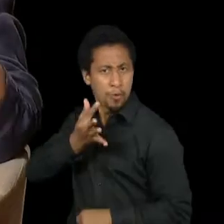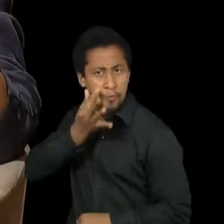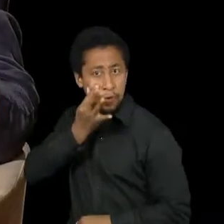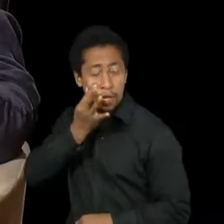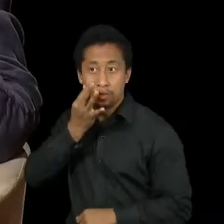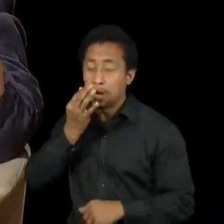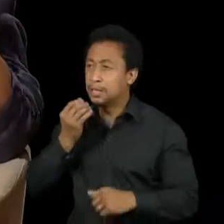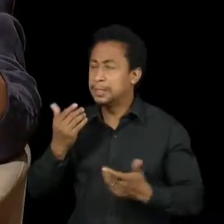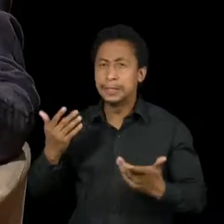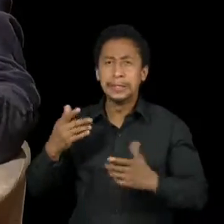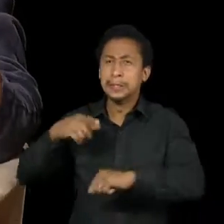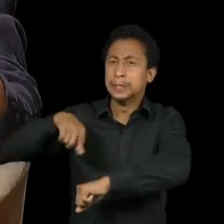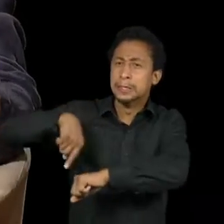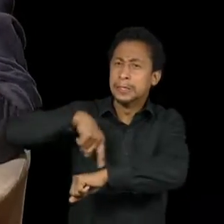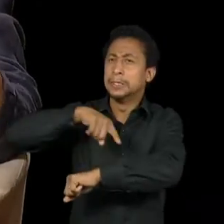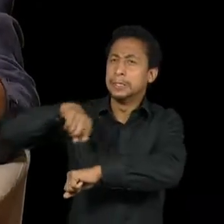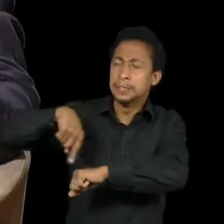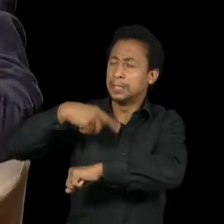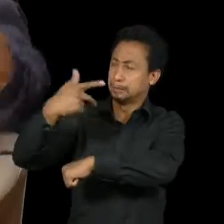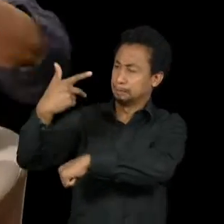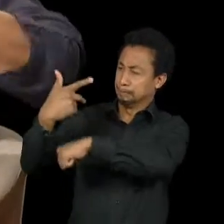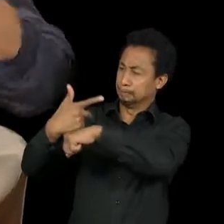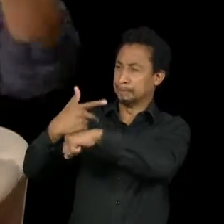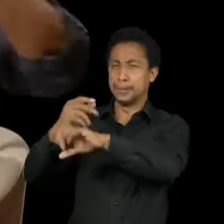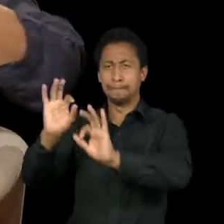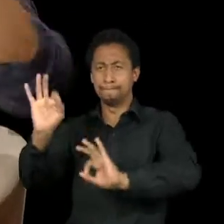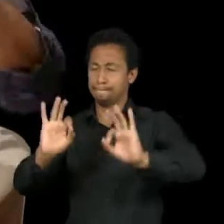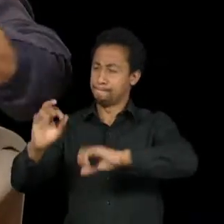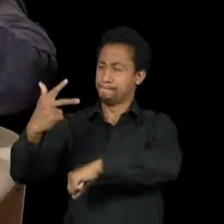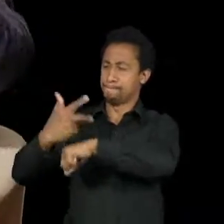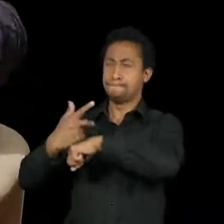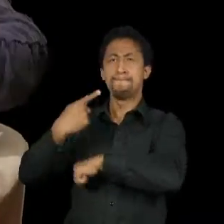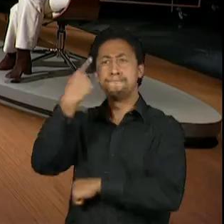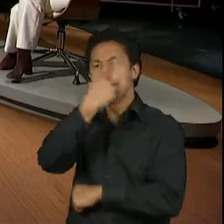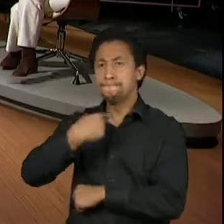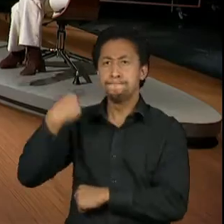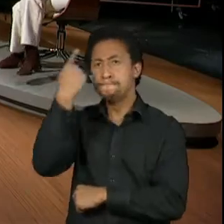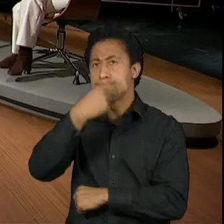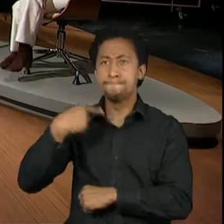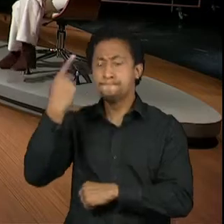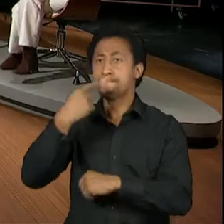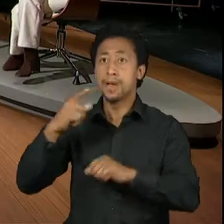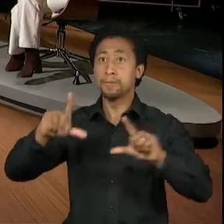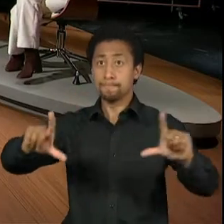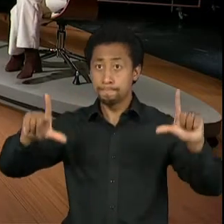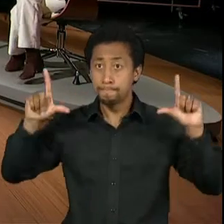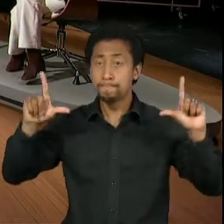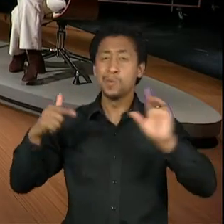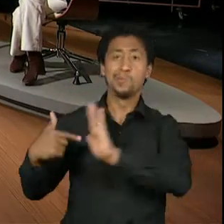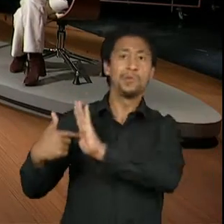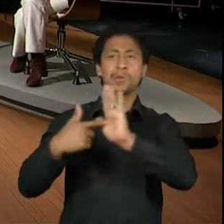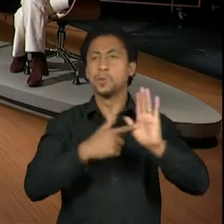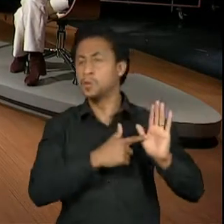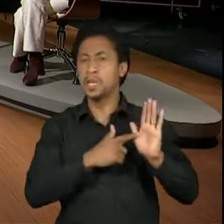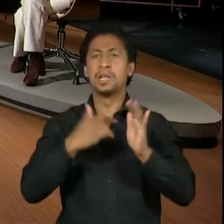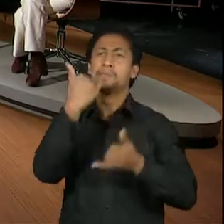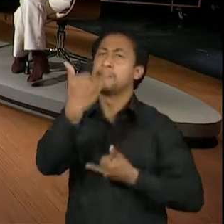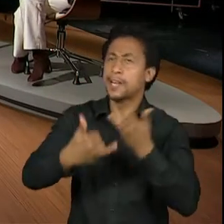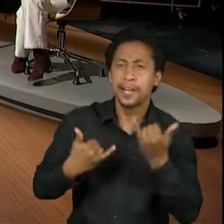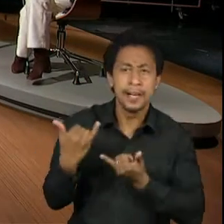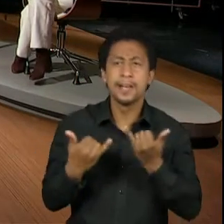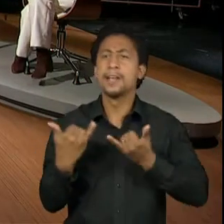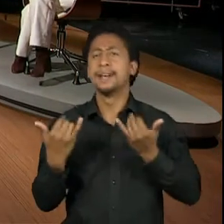E a gente ficou horas e horas e horas e horas mantendo a televisão ali, com programas, com jogos, com